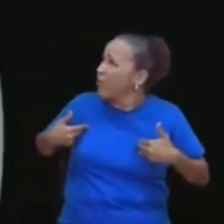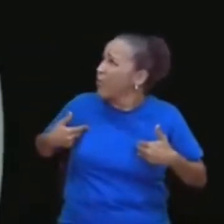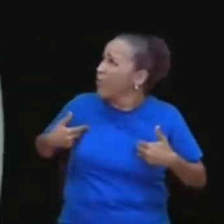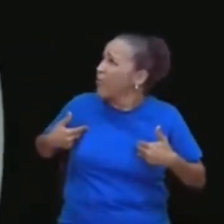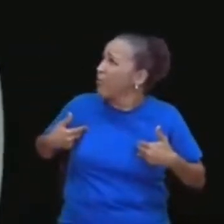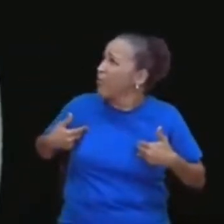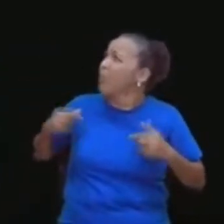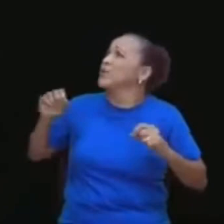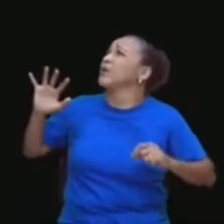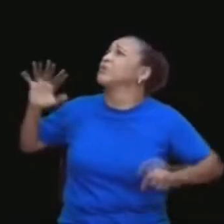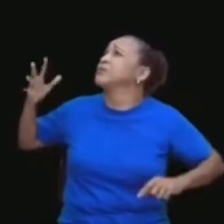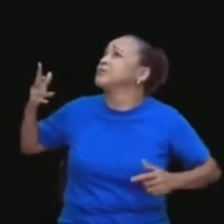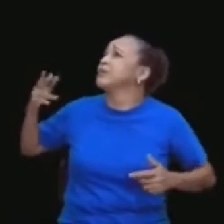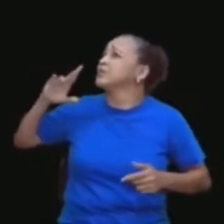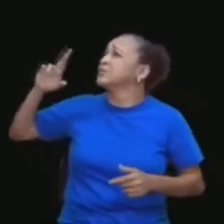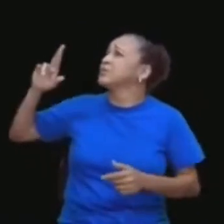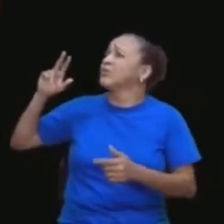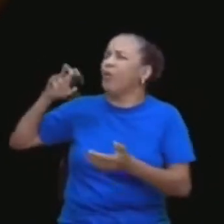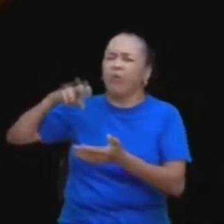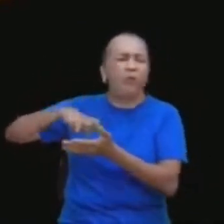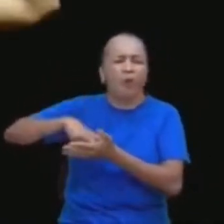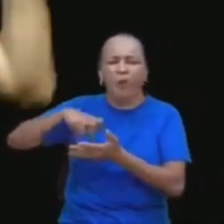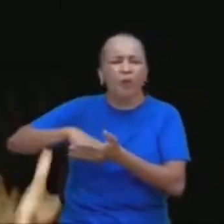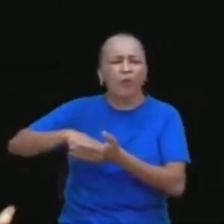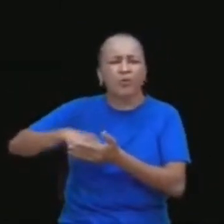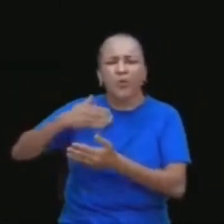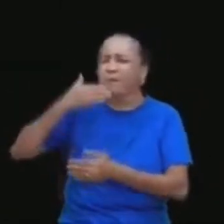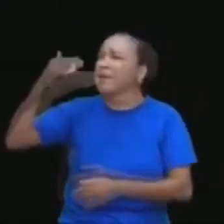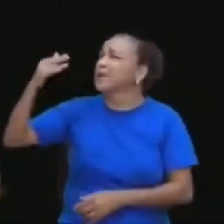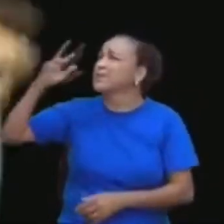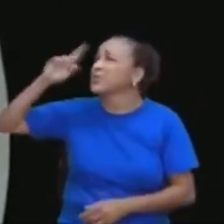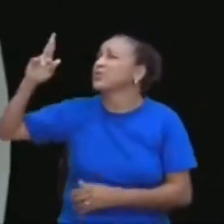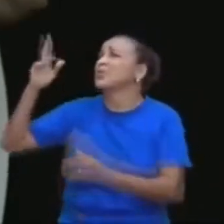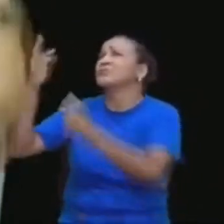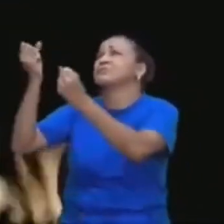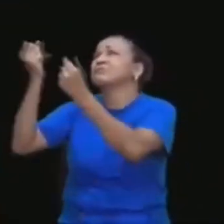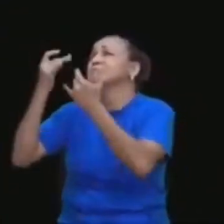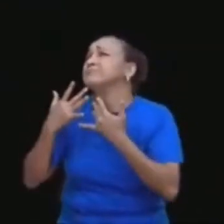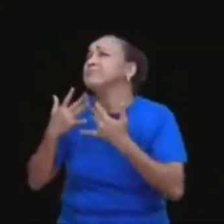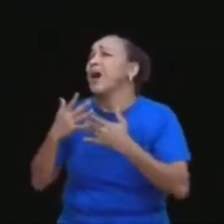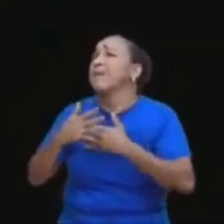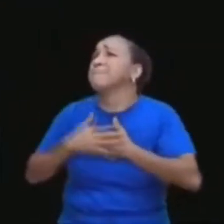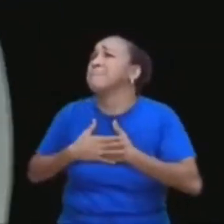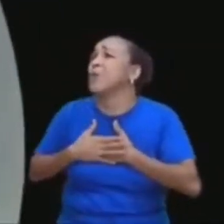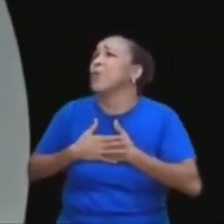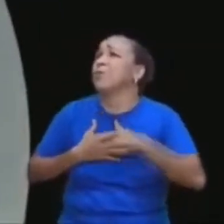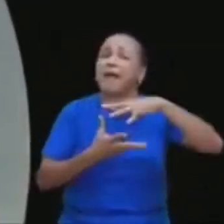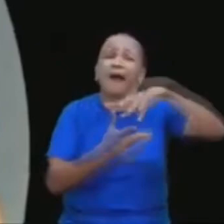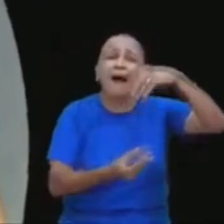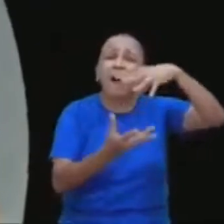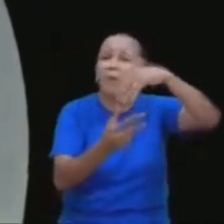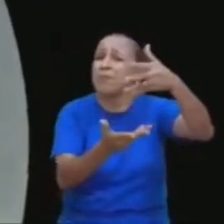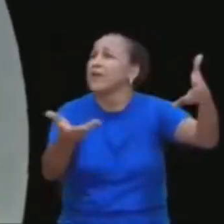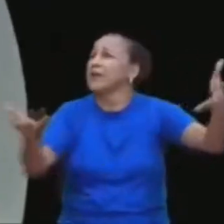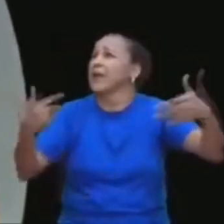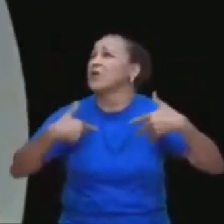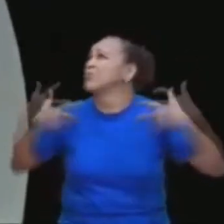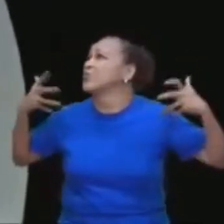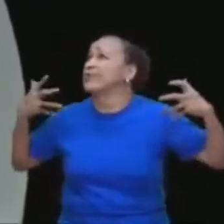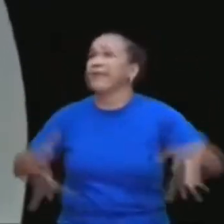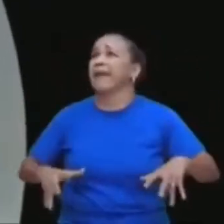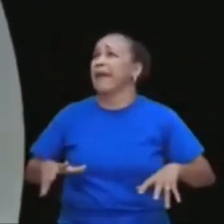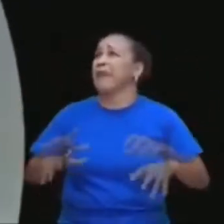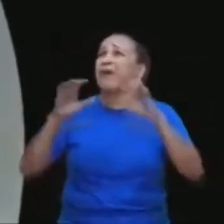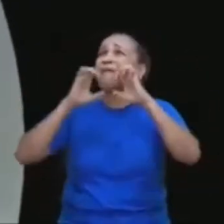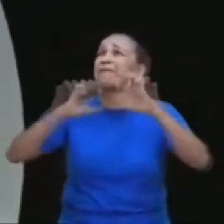o que está acontecendo, Senhor, para nos dar amor por almas, nos dar amor por almas, eu não quero ser, um